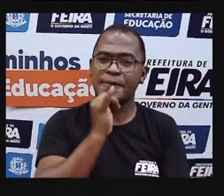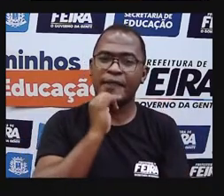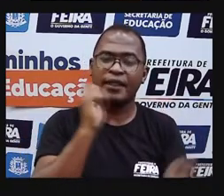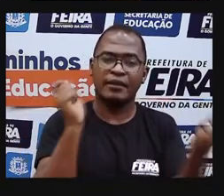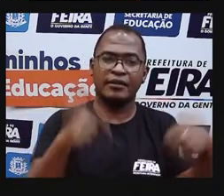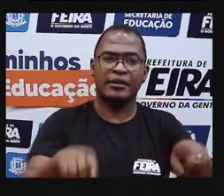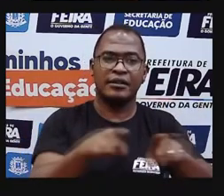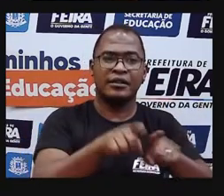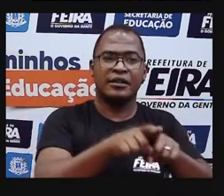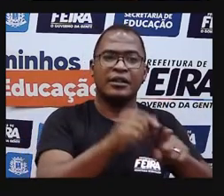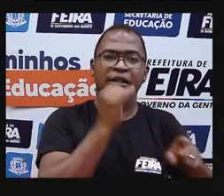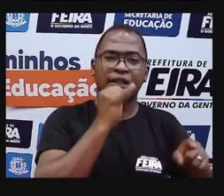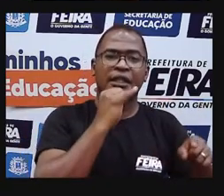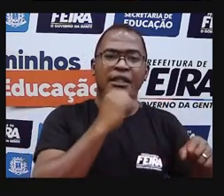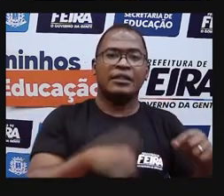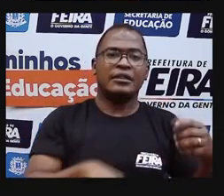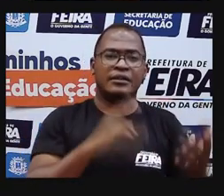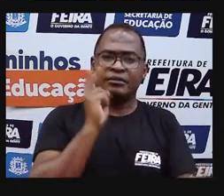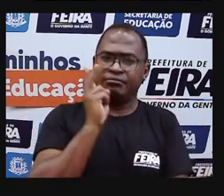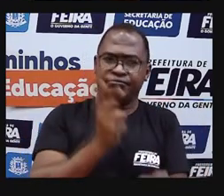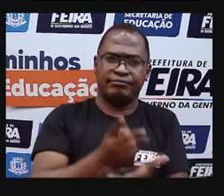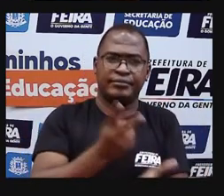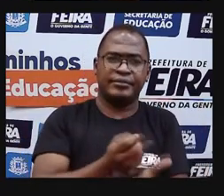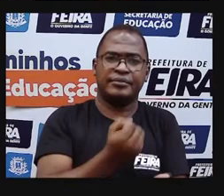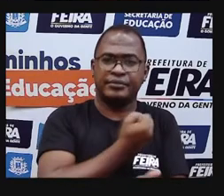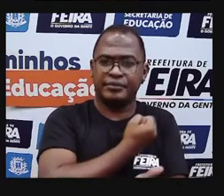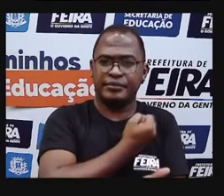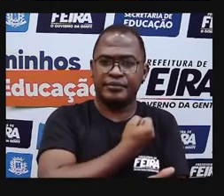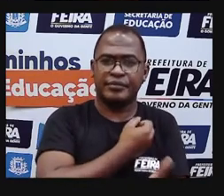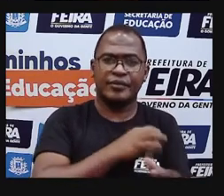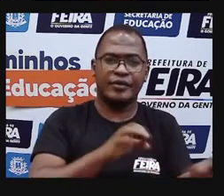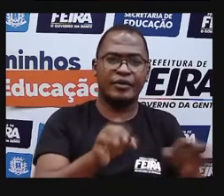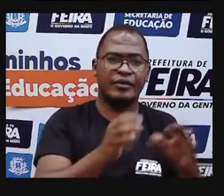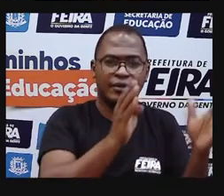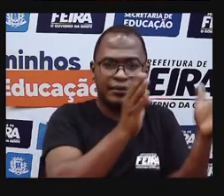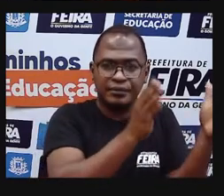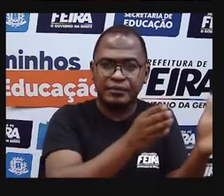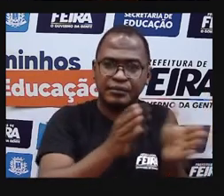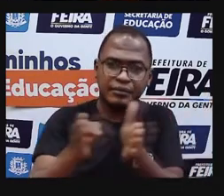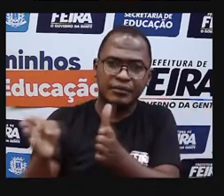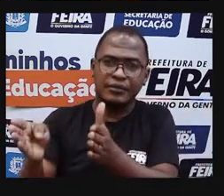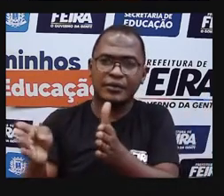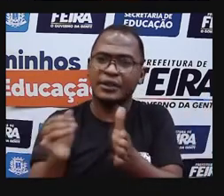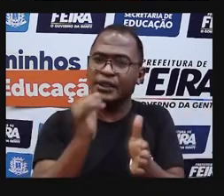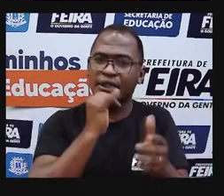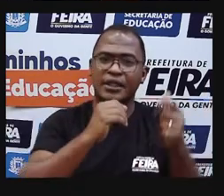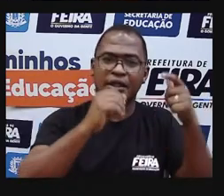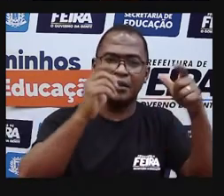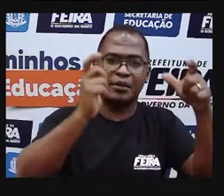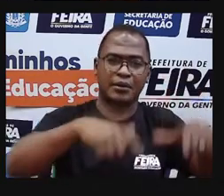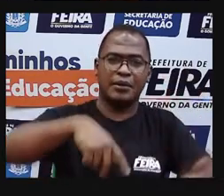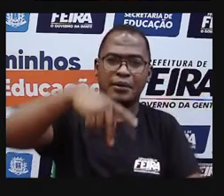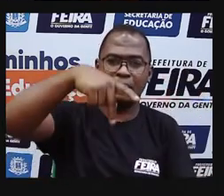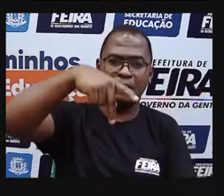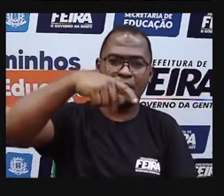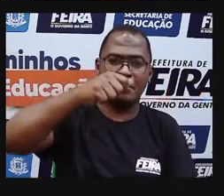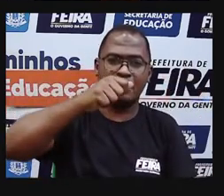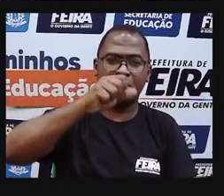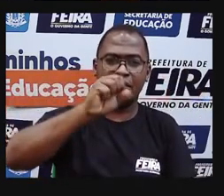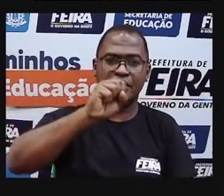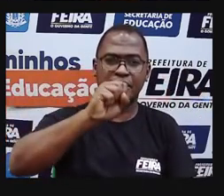10, ele é um sistema posicional. Todo mundo já sabe disso, né? Espero que sim. Posicional por quê?